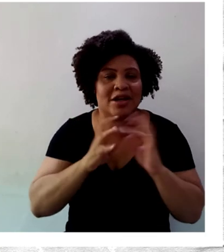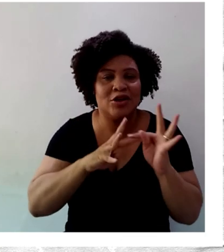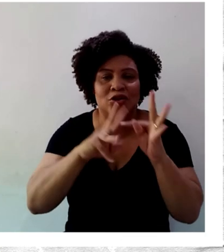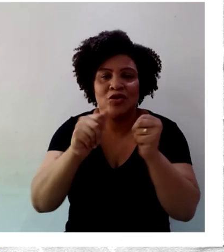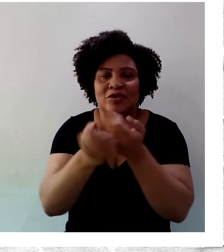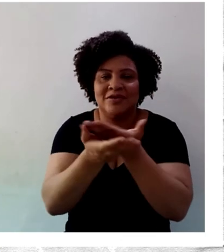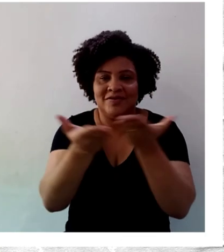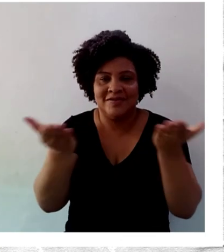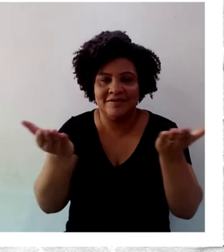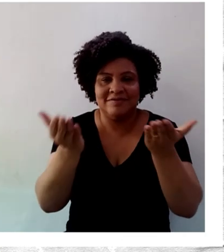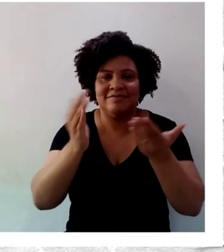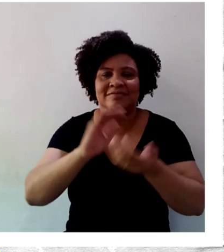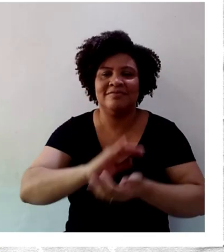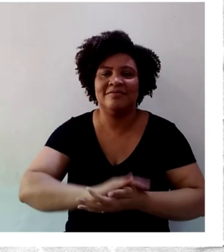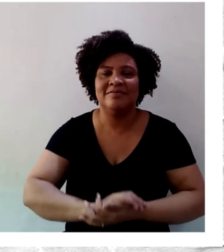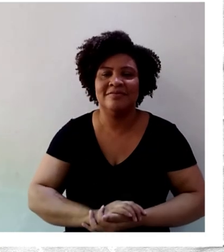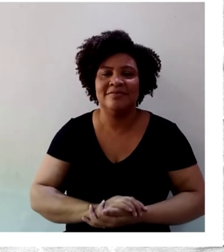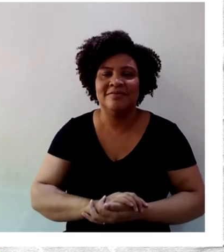vocês.